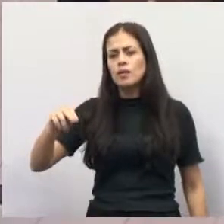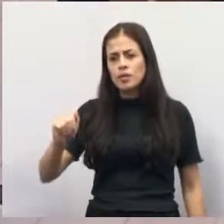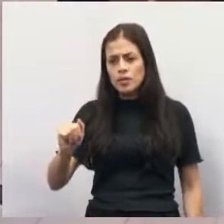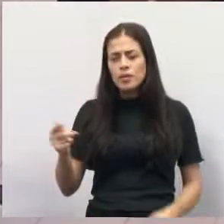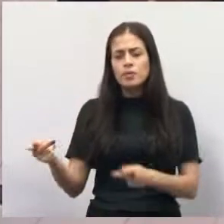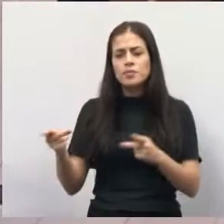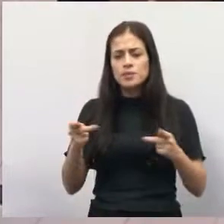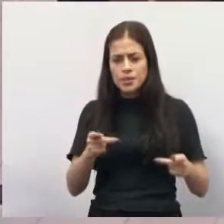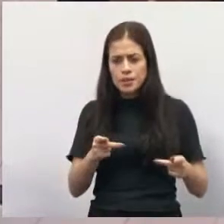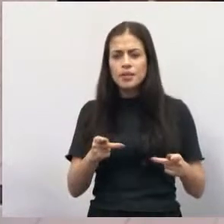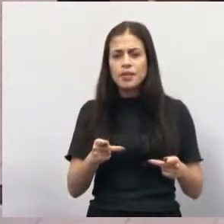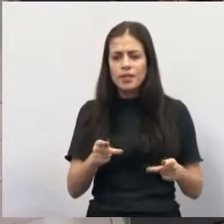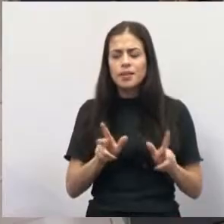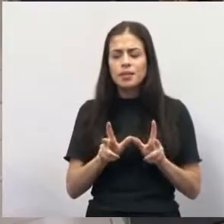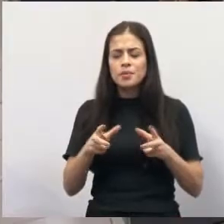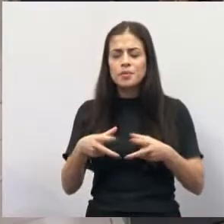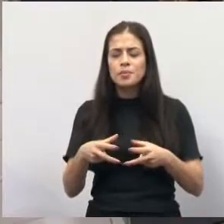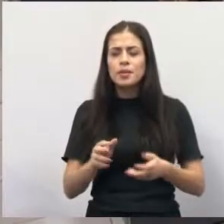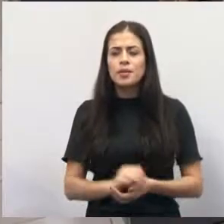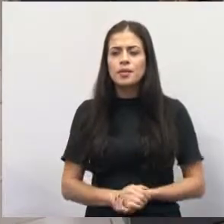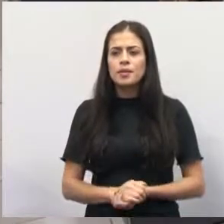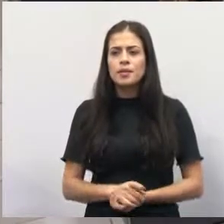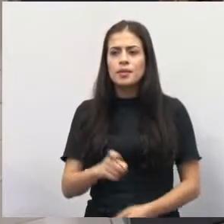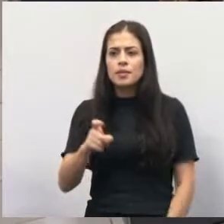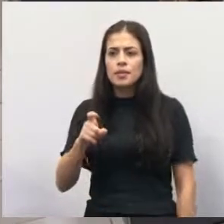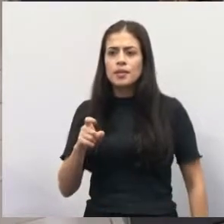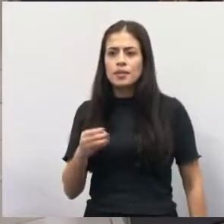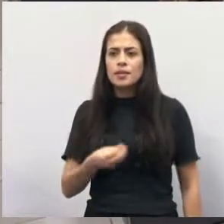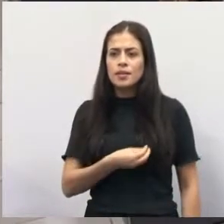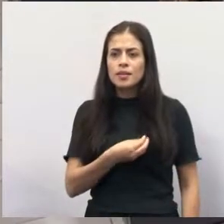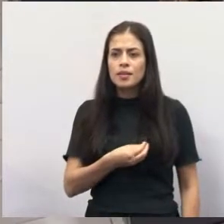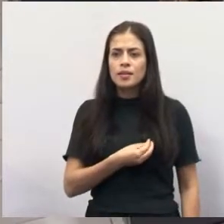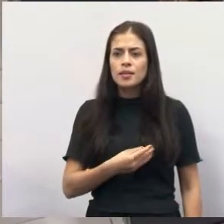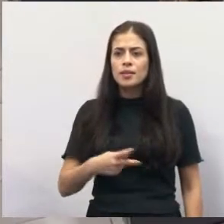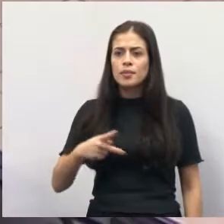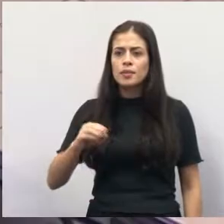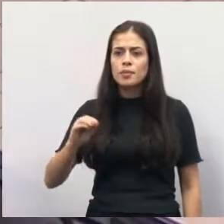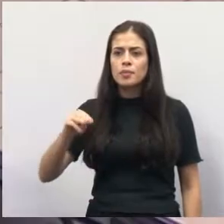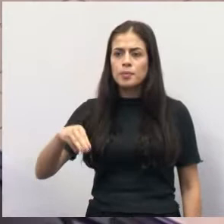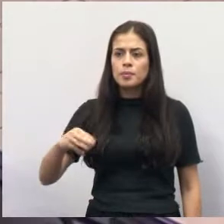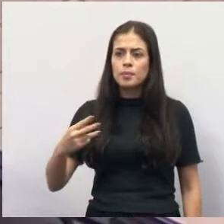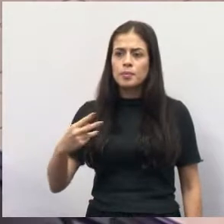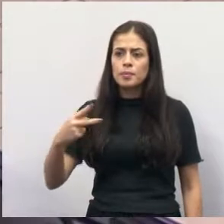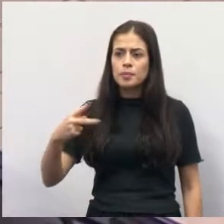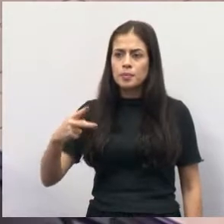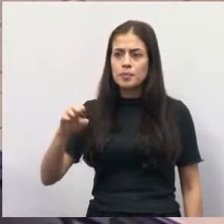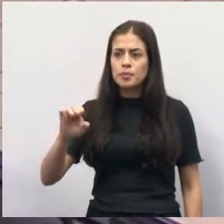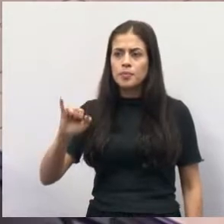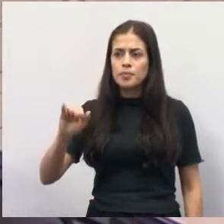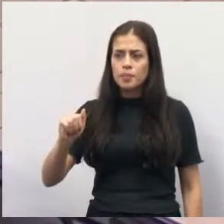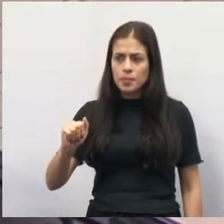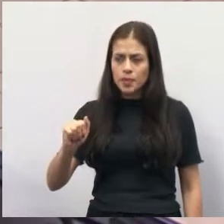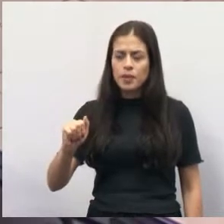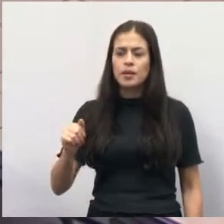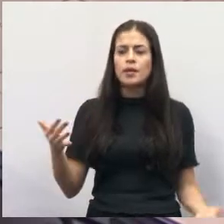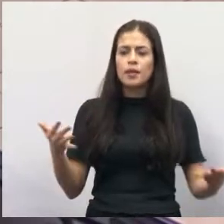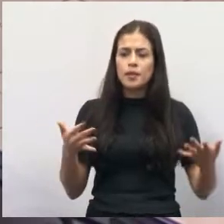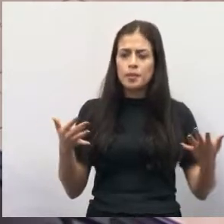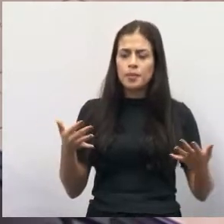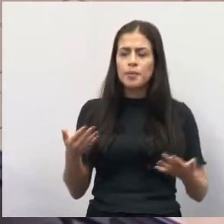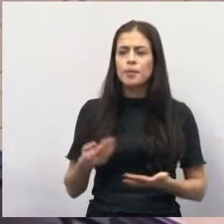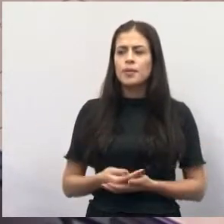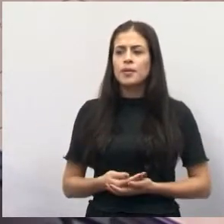Câmara Municipal pela primeira vez, ex-moradora de Pompeia, que está aqui agora, faz parte da família aqui em Jacareí,